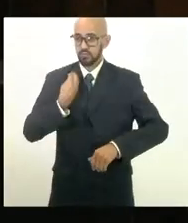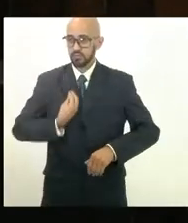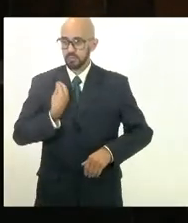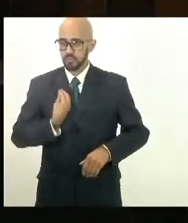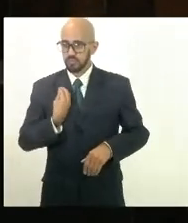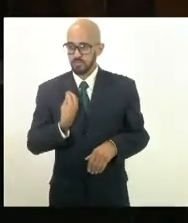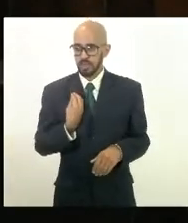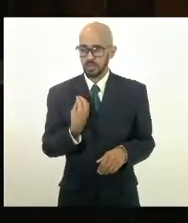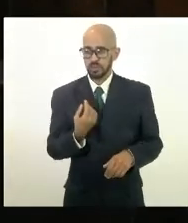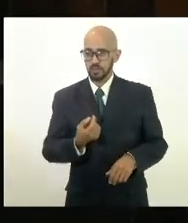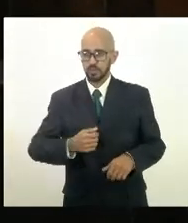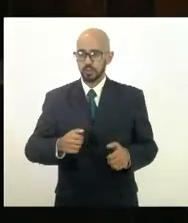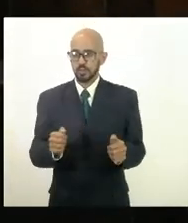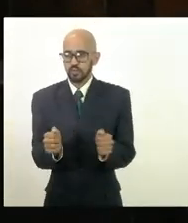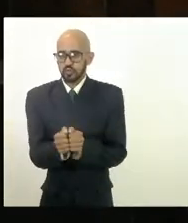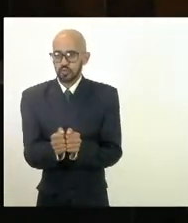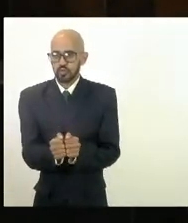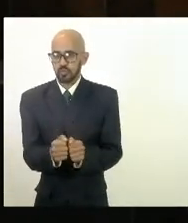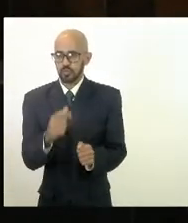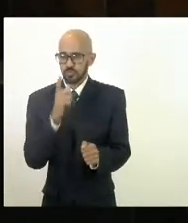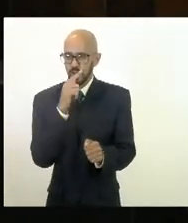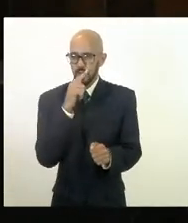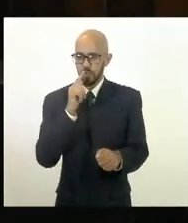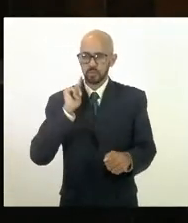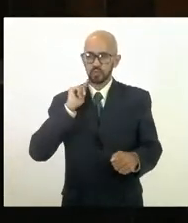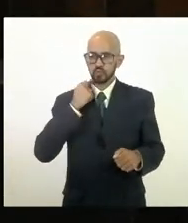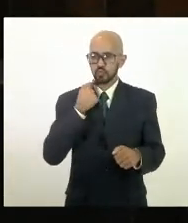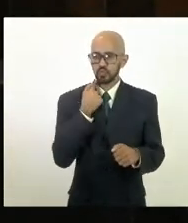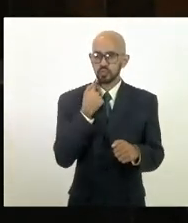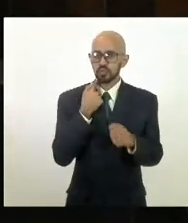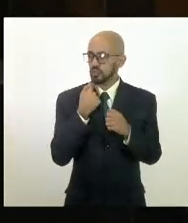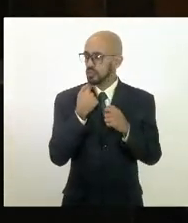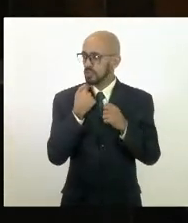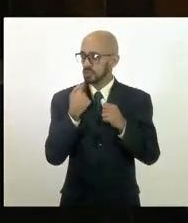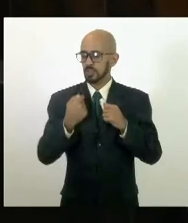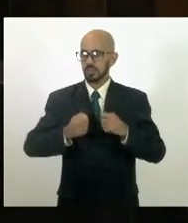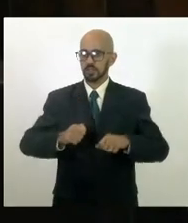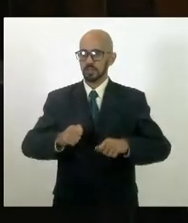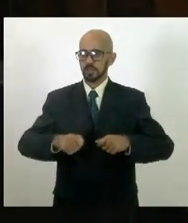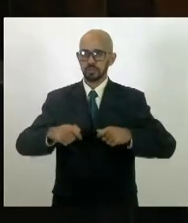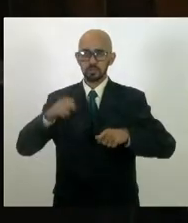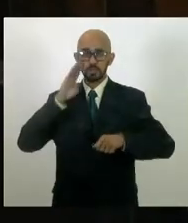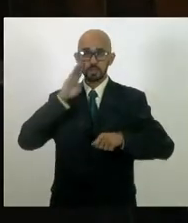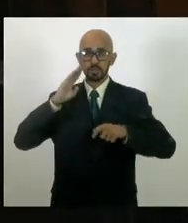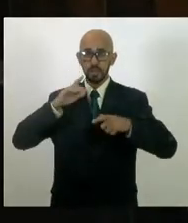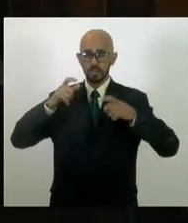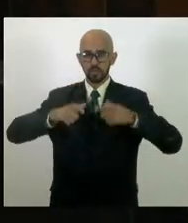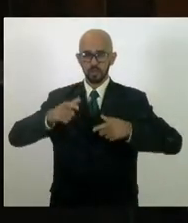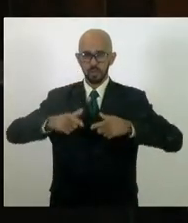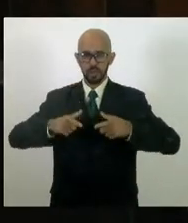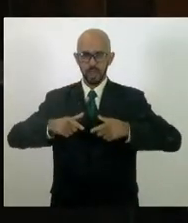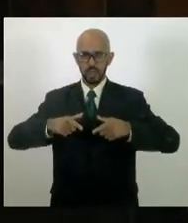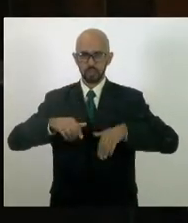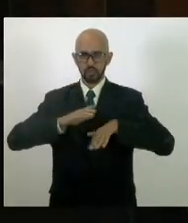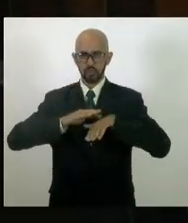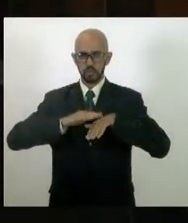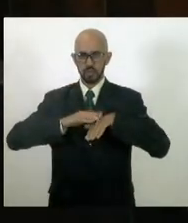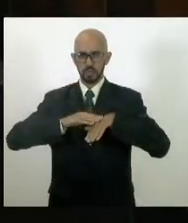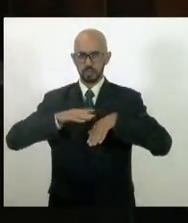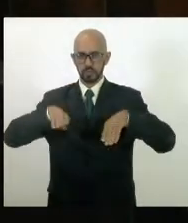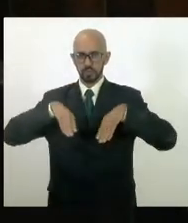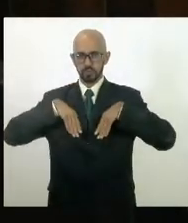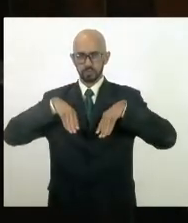tuberculose. Jacarezinho é hoje um dos principais locais de tuberculose no Estado do Rio de Janeiro, junto com a